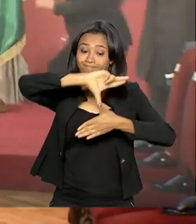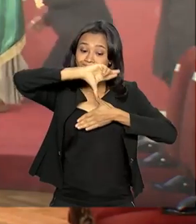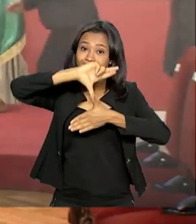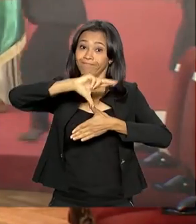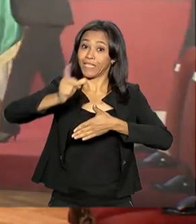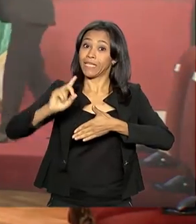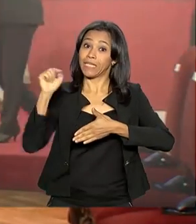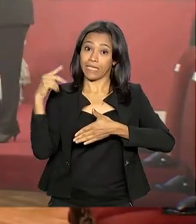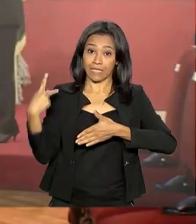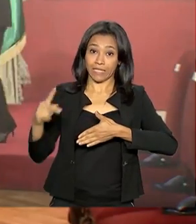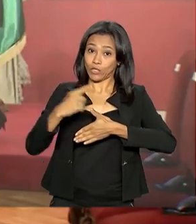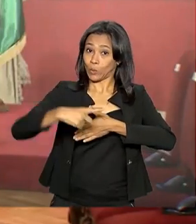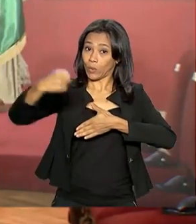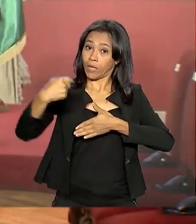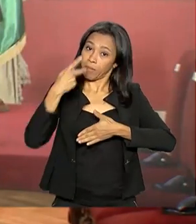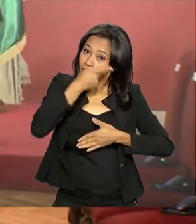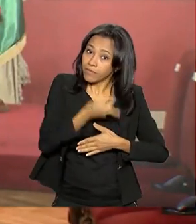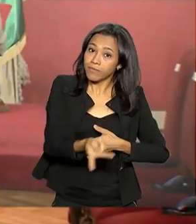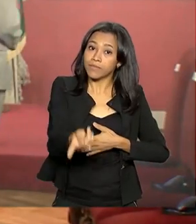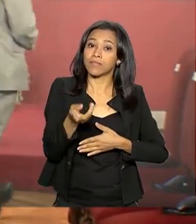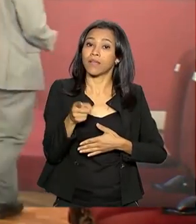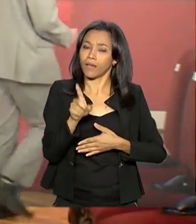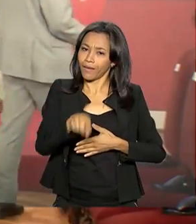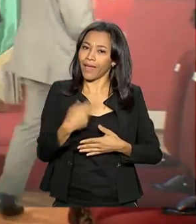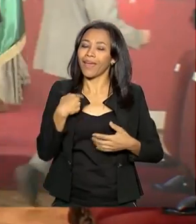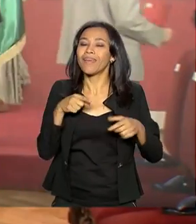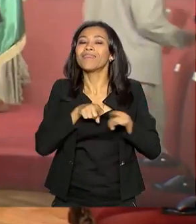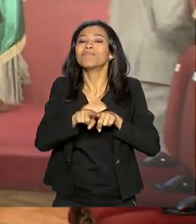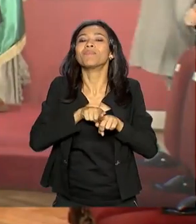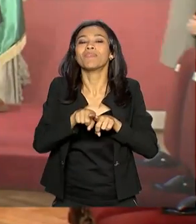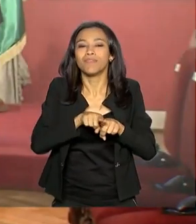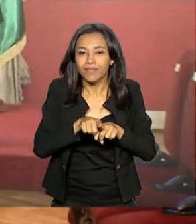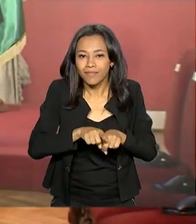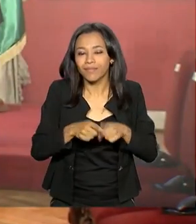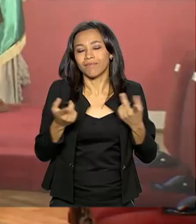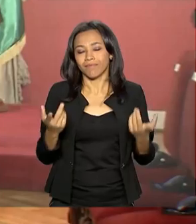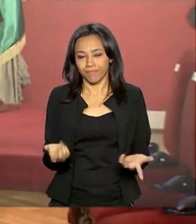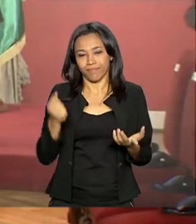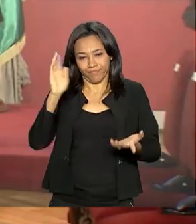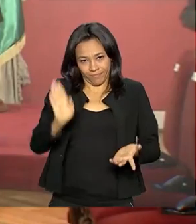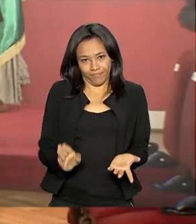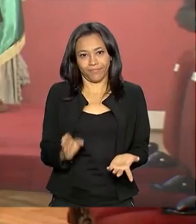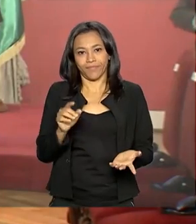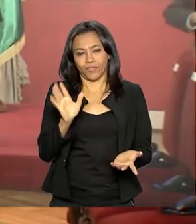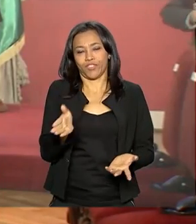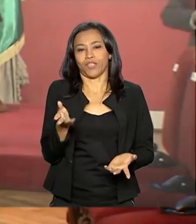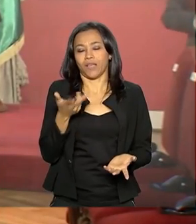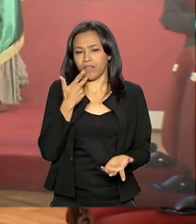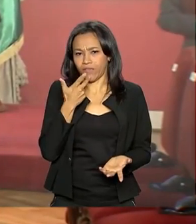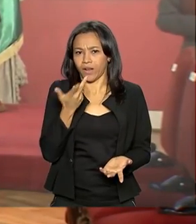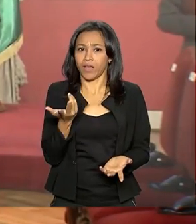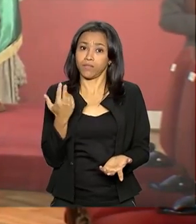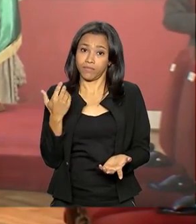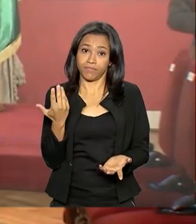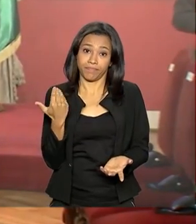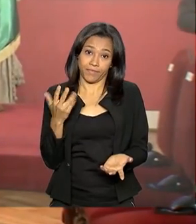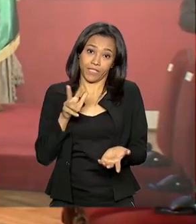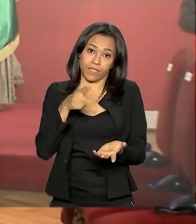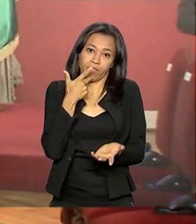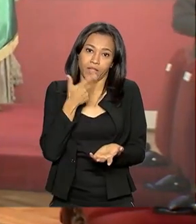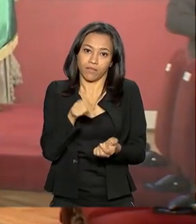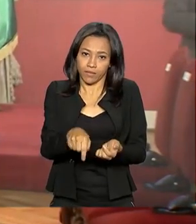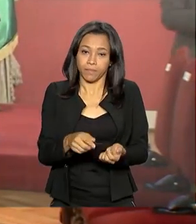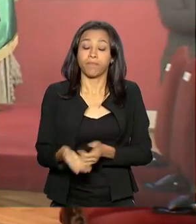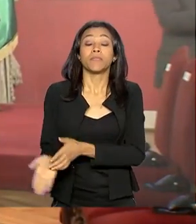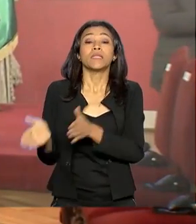primeira viagem e que ele considera inclusive irmão, já falou isso nessas declarações que ele tem dado desde que chegou aqui. Então essa